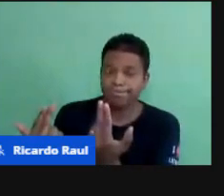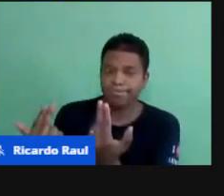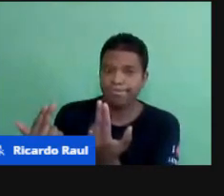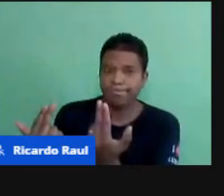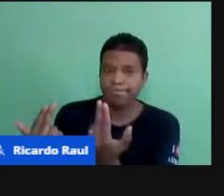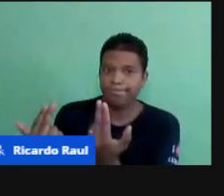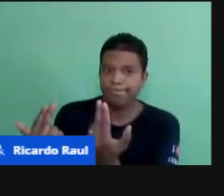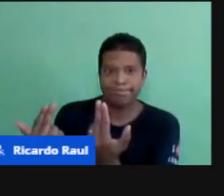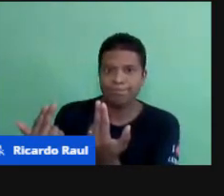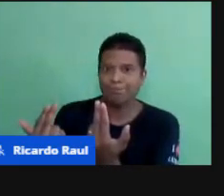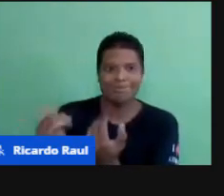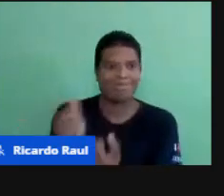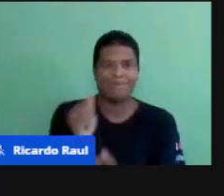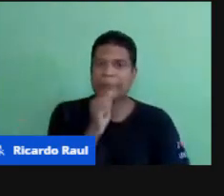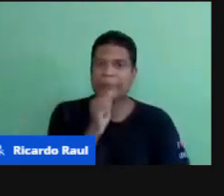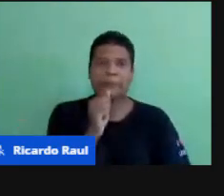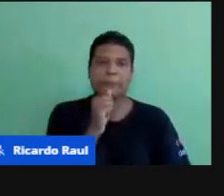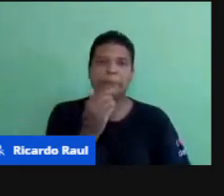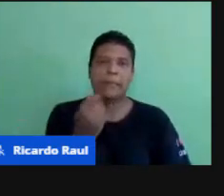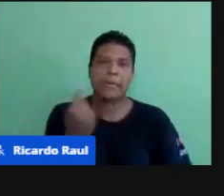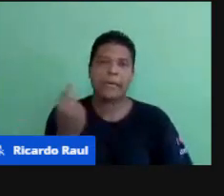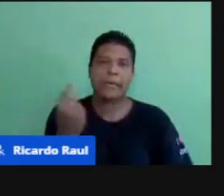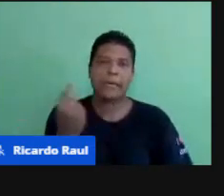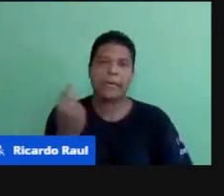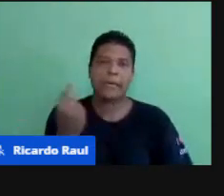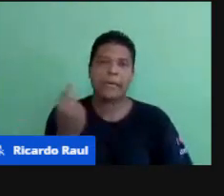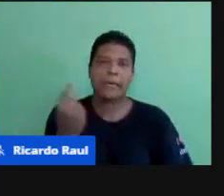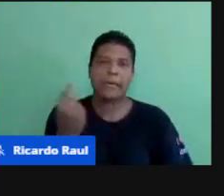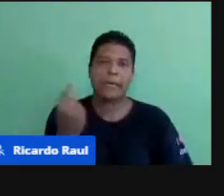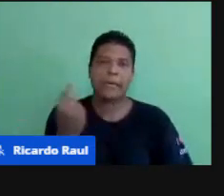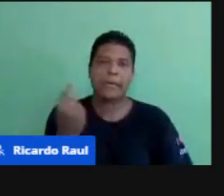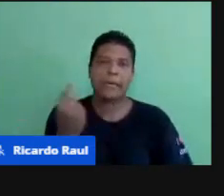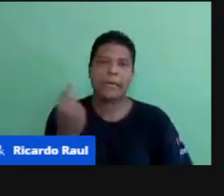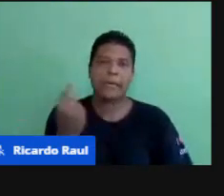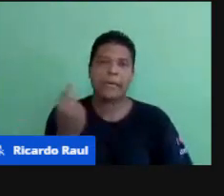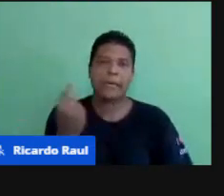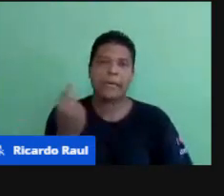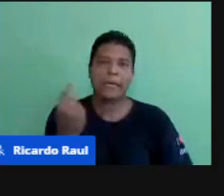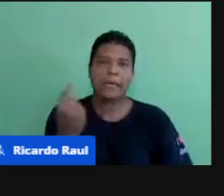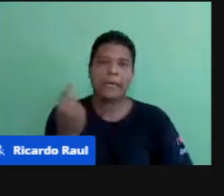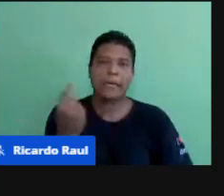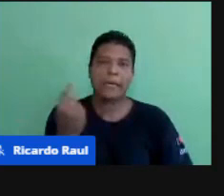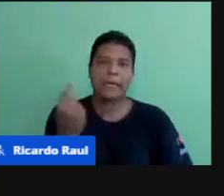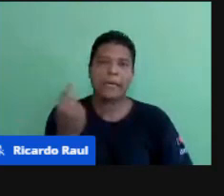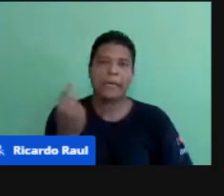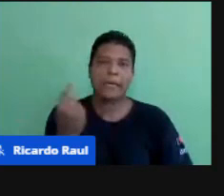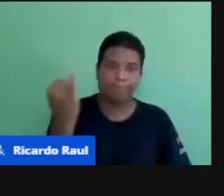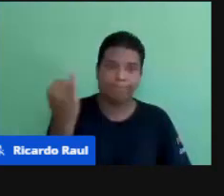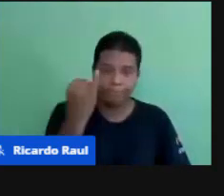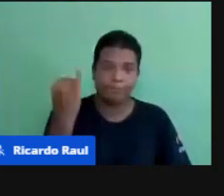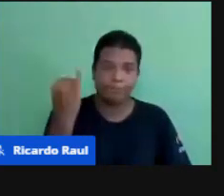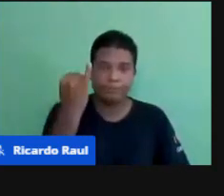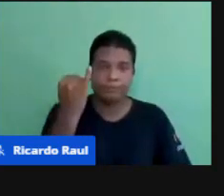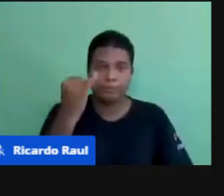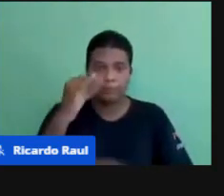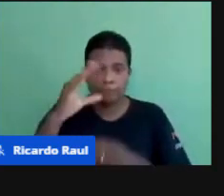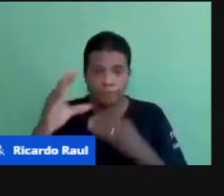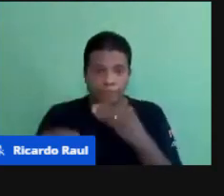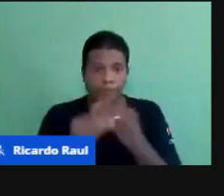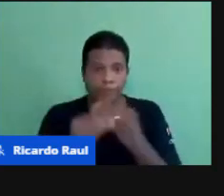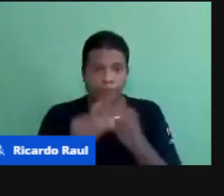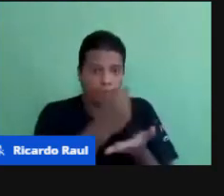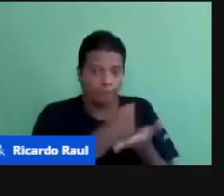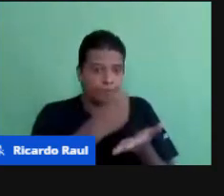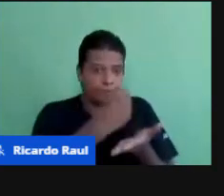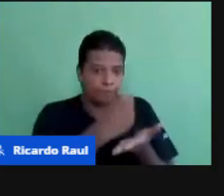Não tem tem como Porque cada um Aprende De uma forma Diferenciada Por isso A importância Dos registros Por isso A importância